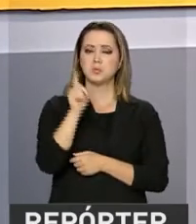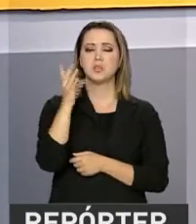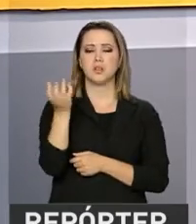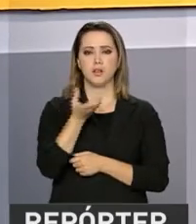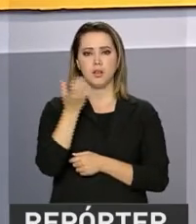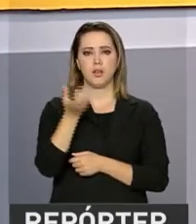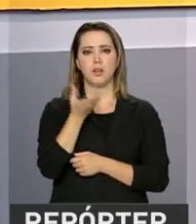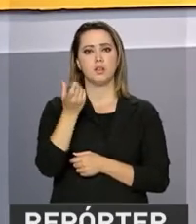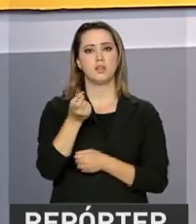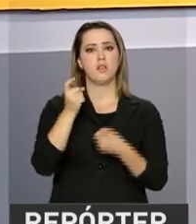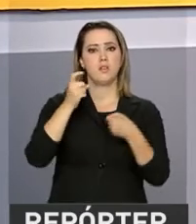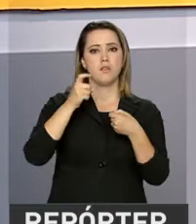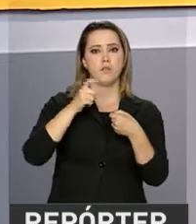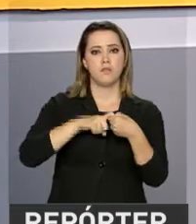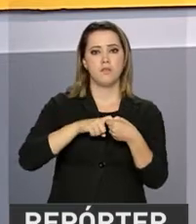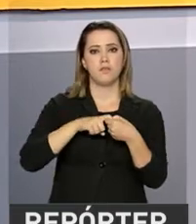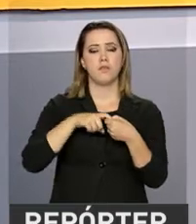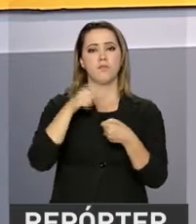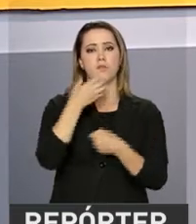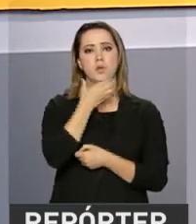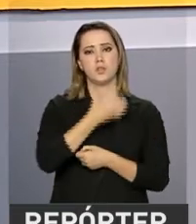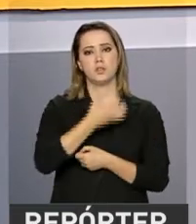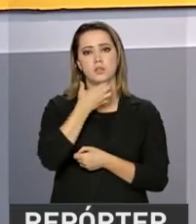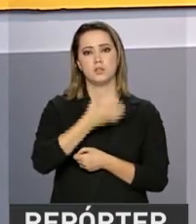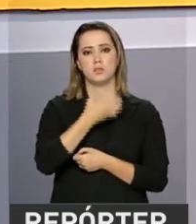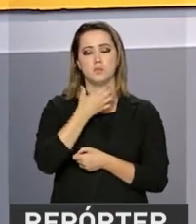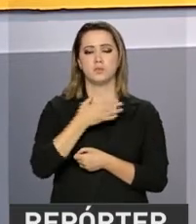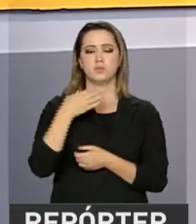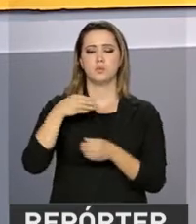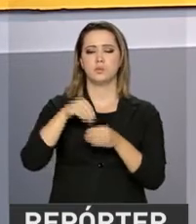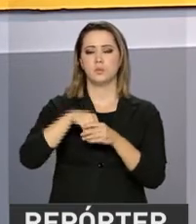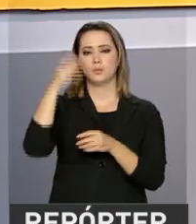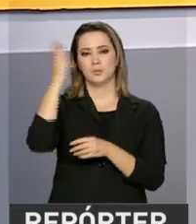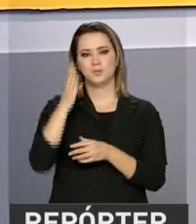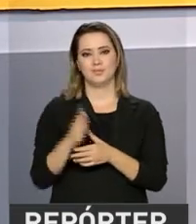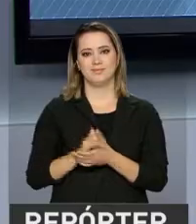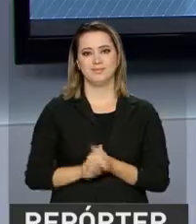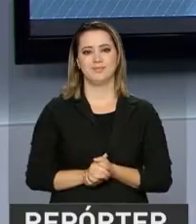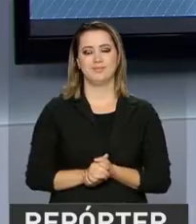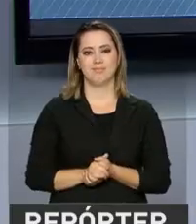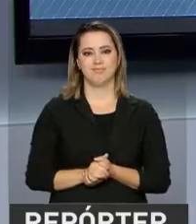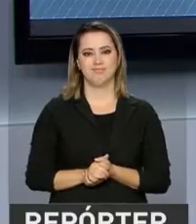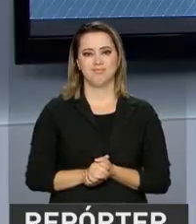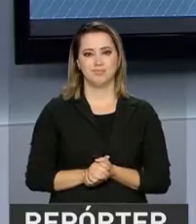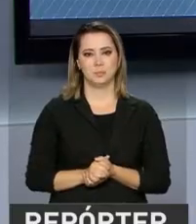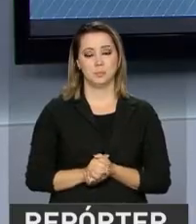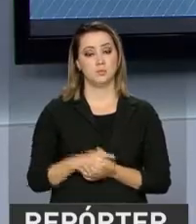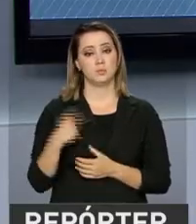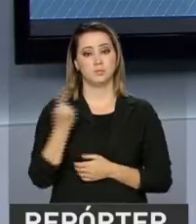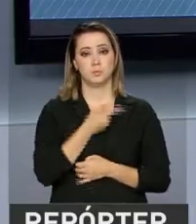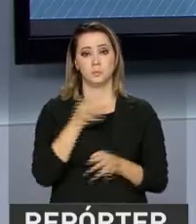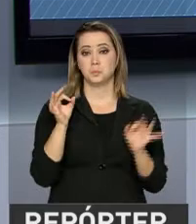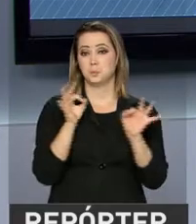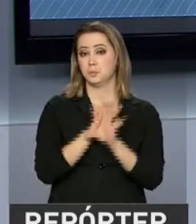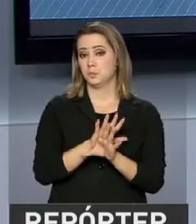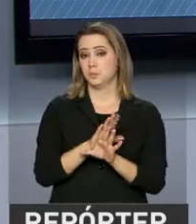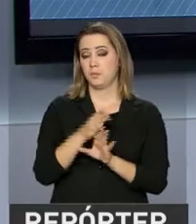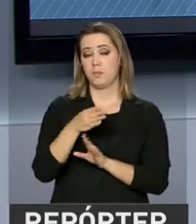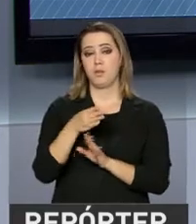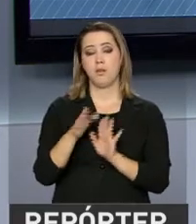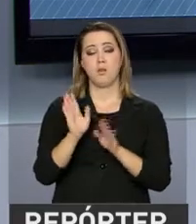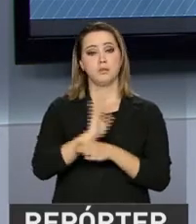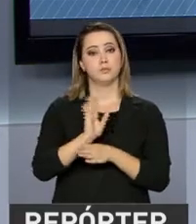pretendem fazer as malas até dezembro para destinos nacionais. Esta edição termina aqui. As